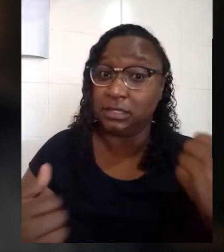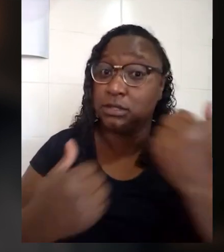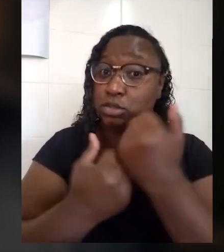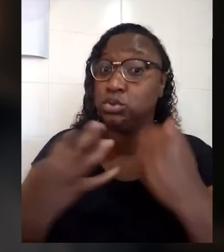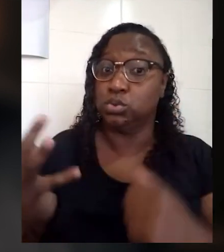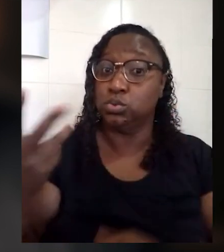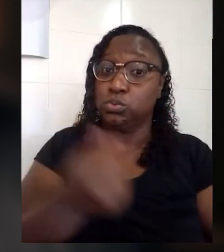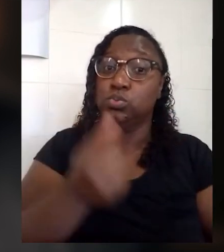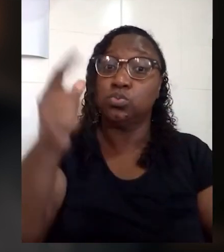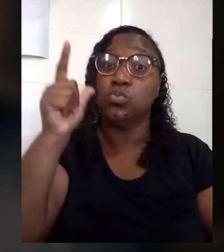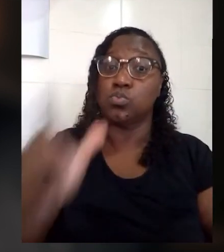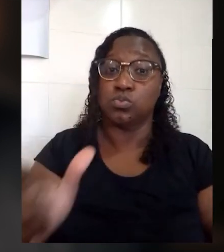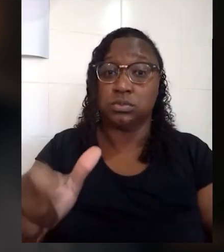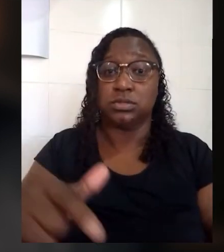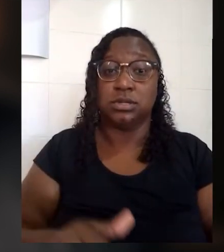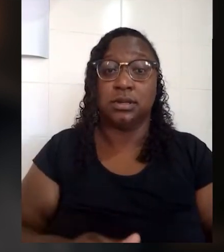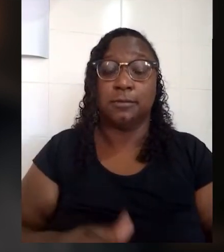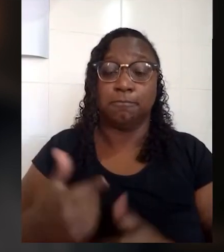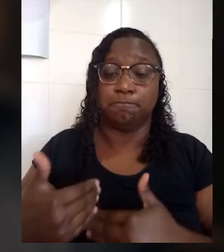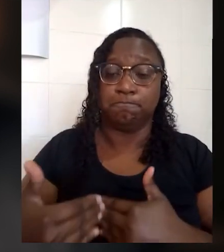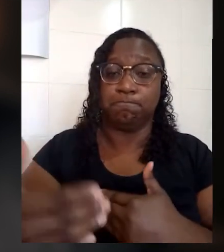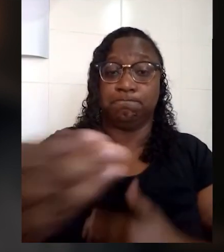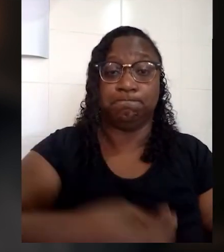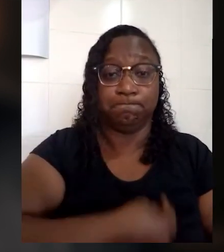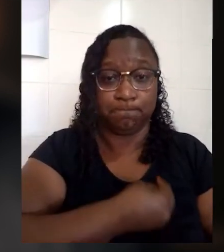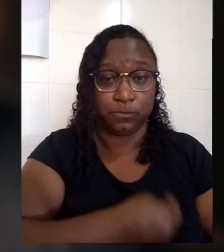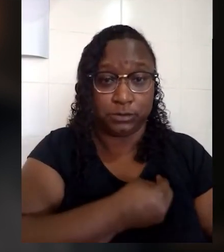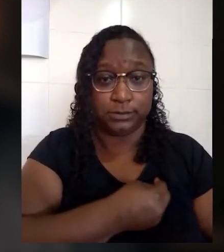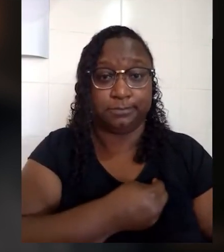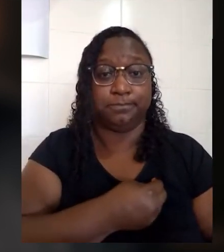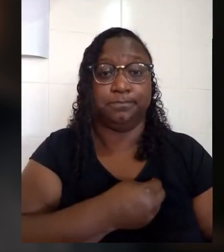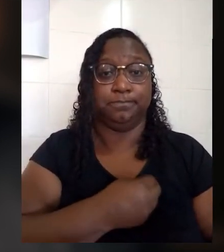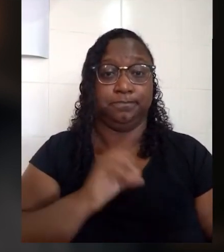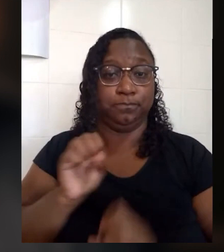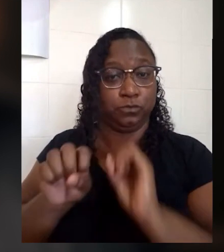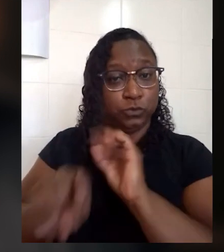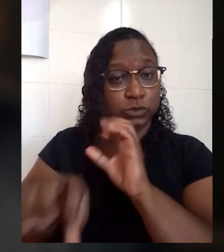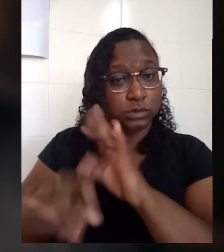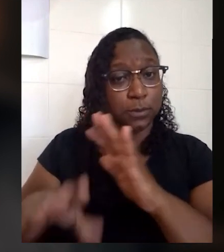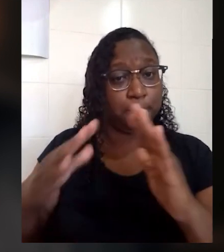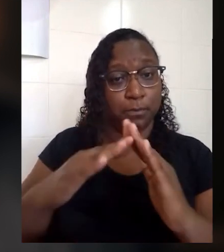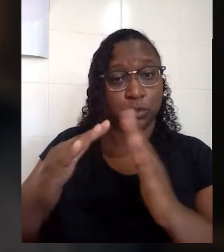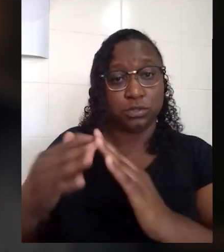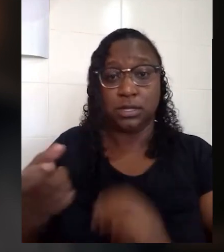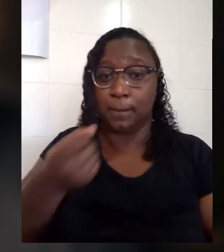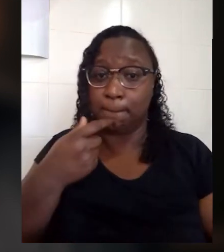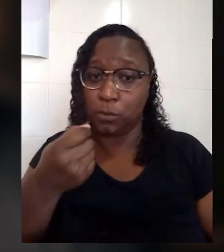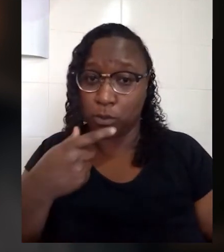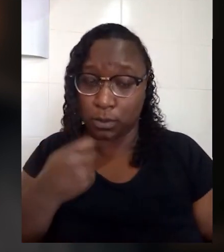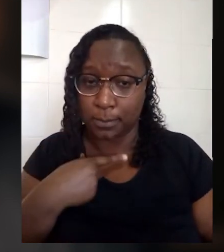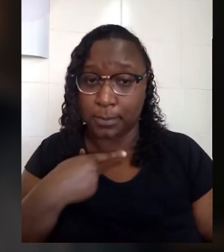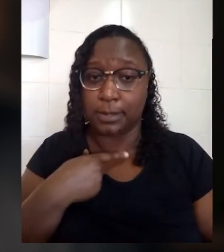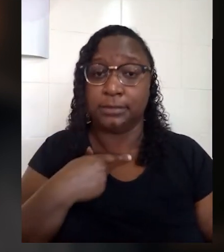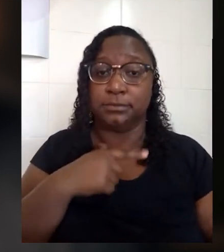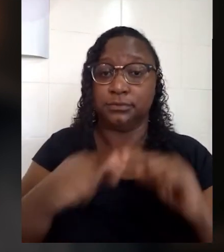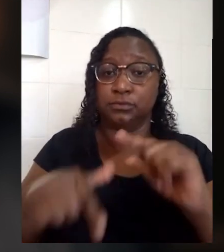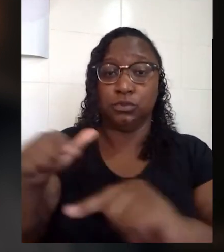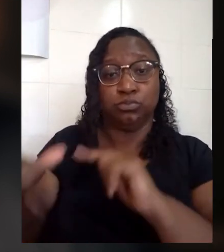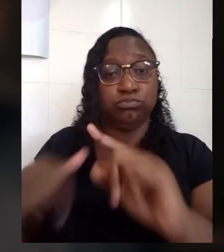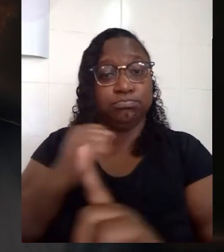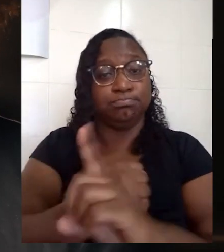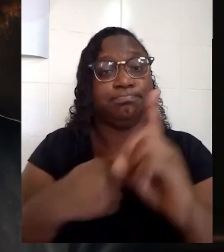acesso à seguridade social básica ao longo da vida, como direito à educação, moradia, medicamentos e serviços de saúde